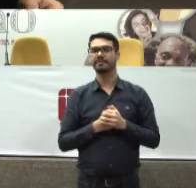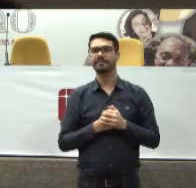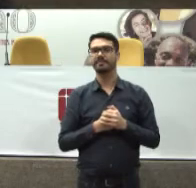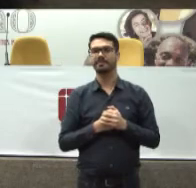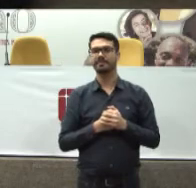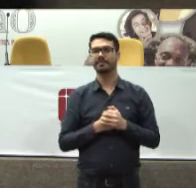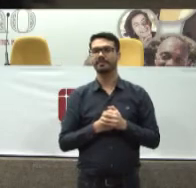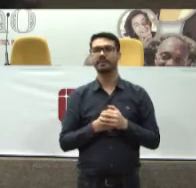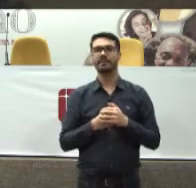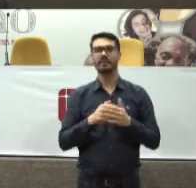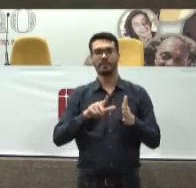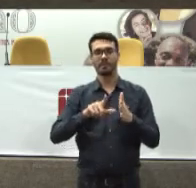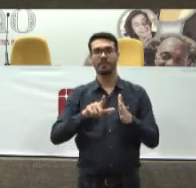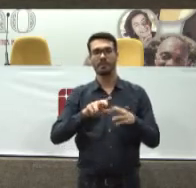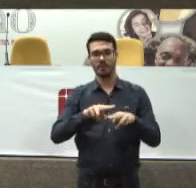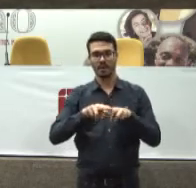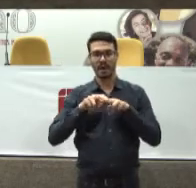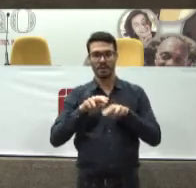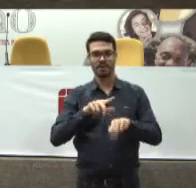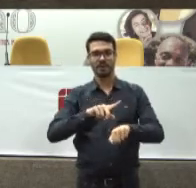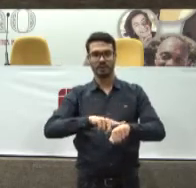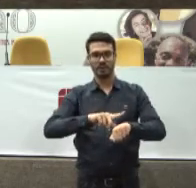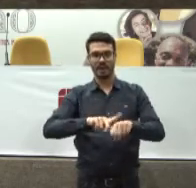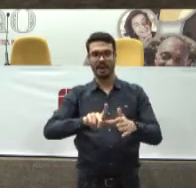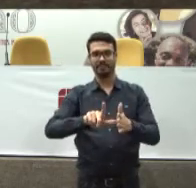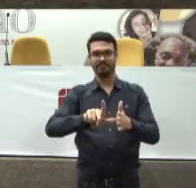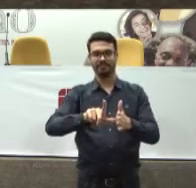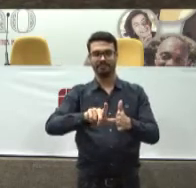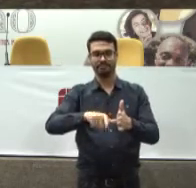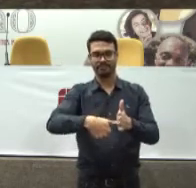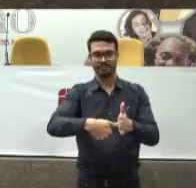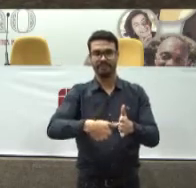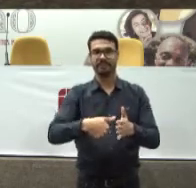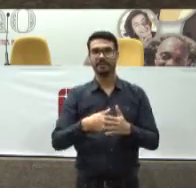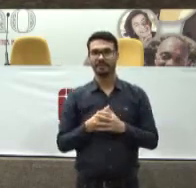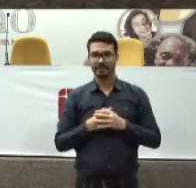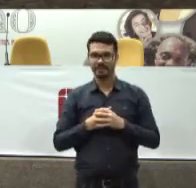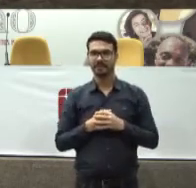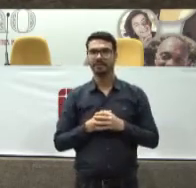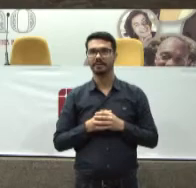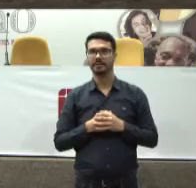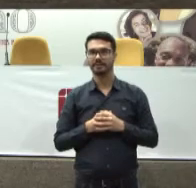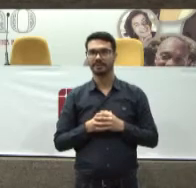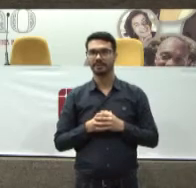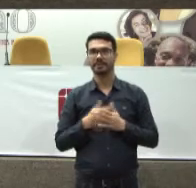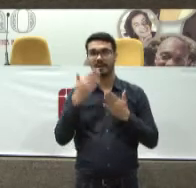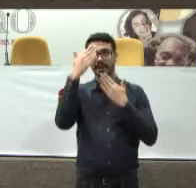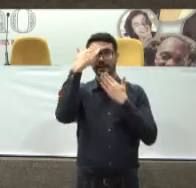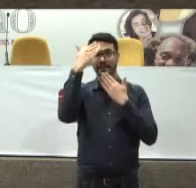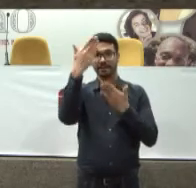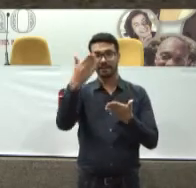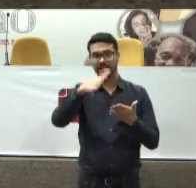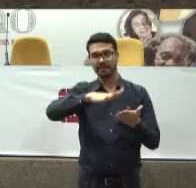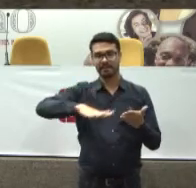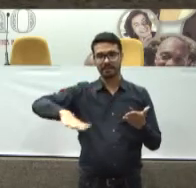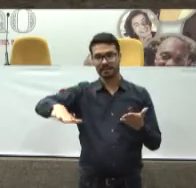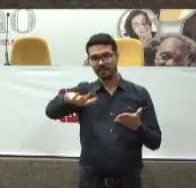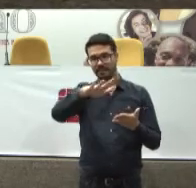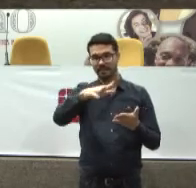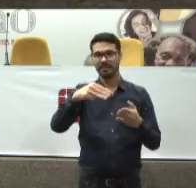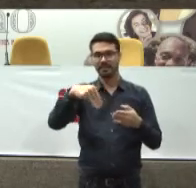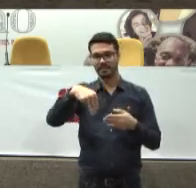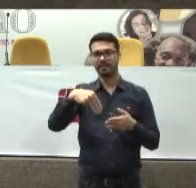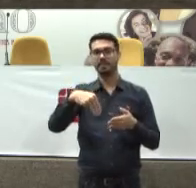Devido ao horário Eu vou Pular os cumprimentos Só agradecer Ao